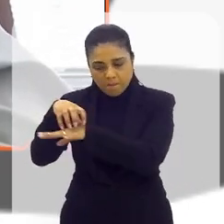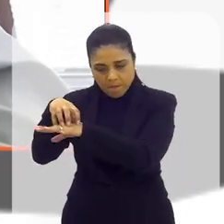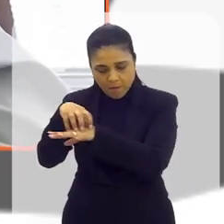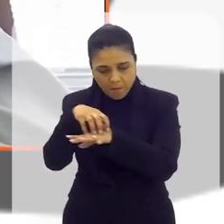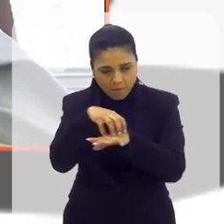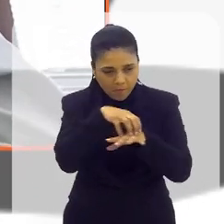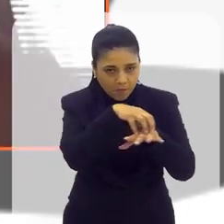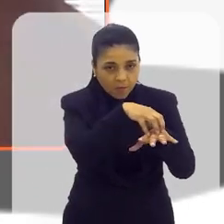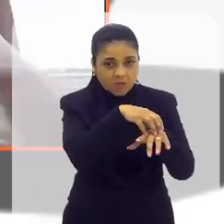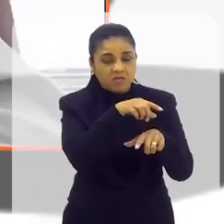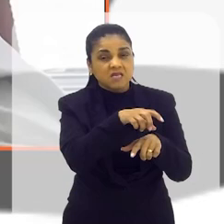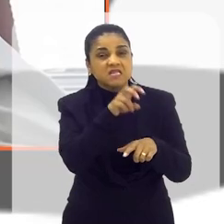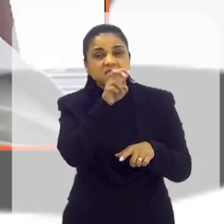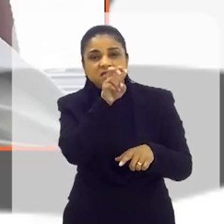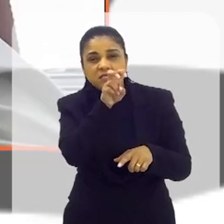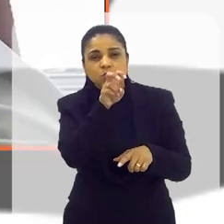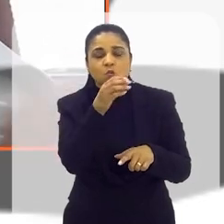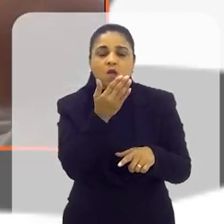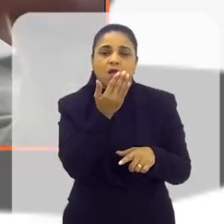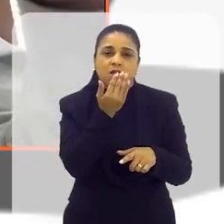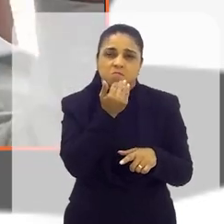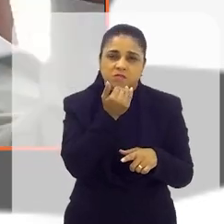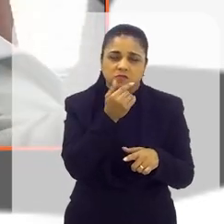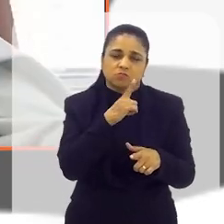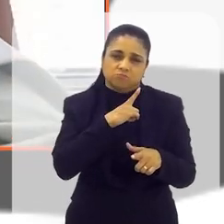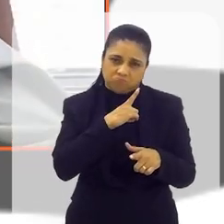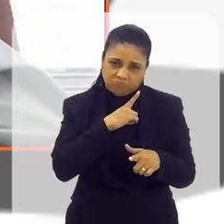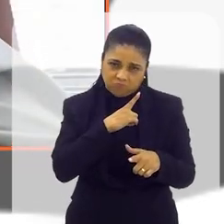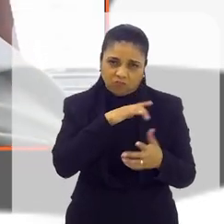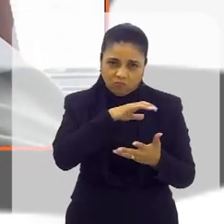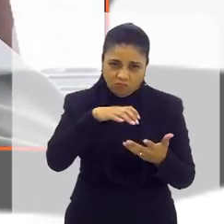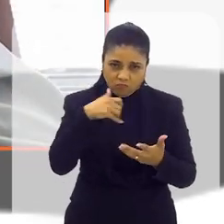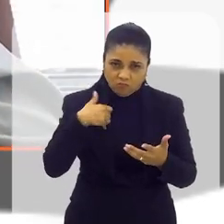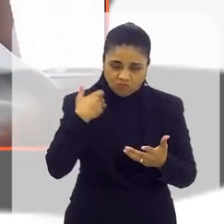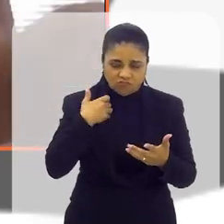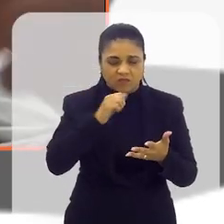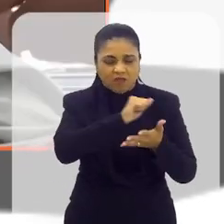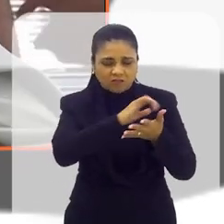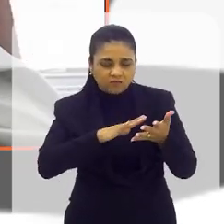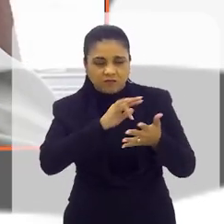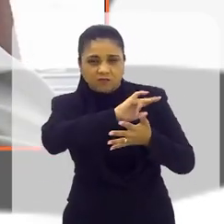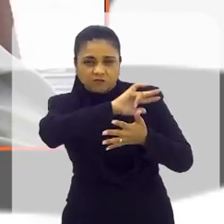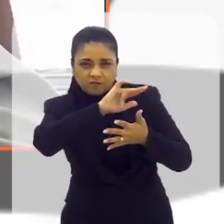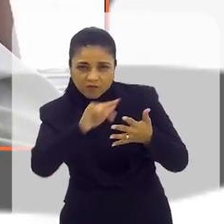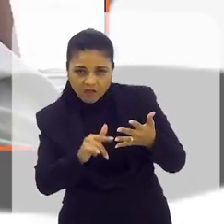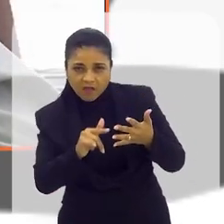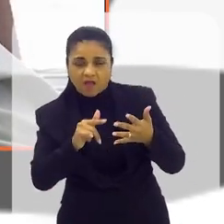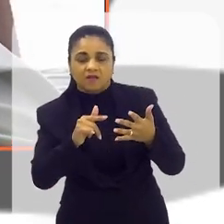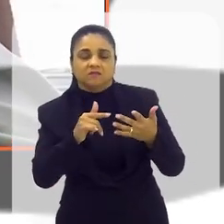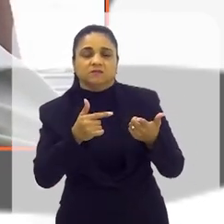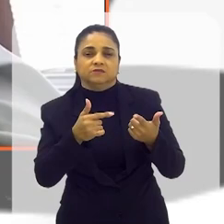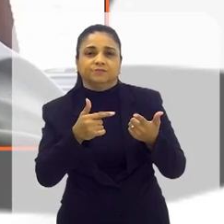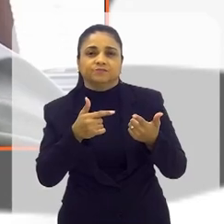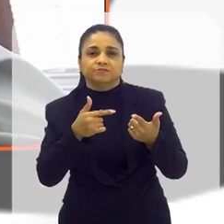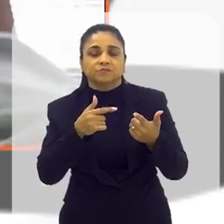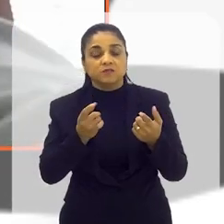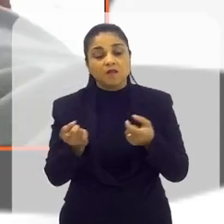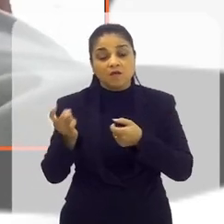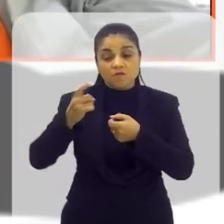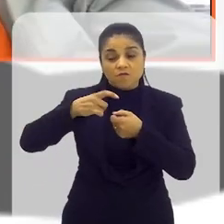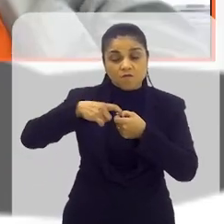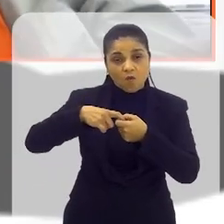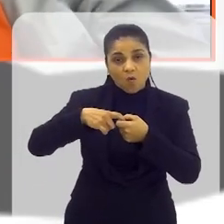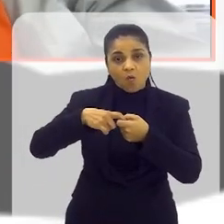unidade, lá ele tem 5 alimentações, tem várias atividades e no final do dia nós mesmos